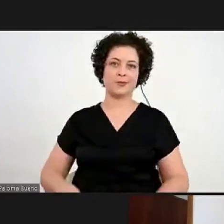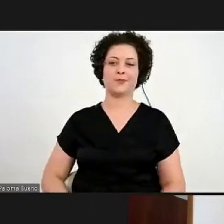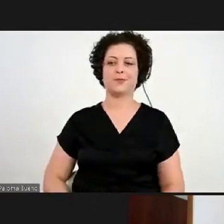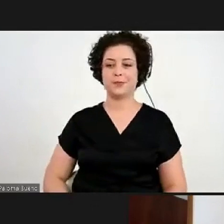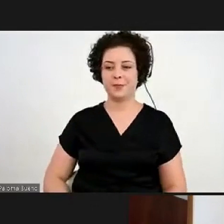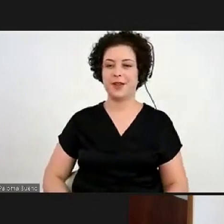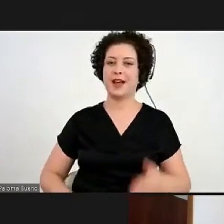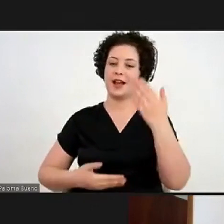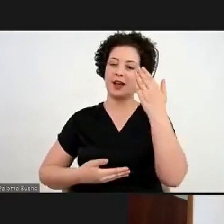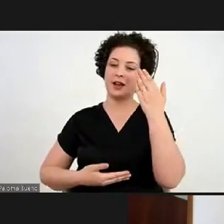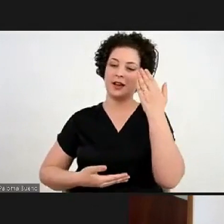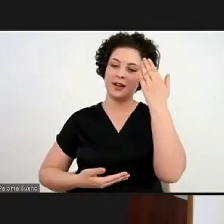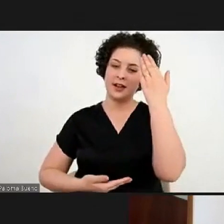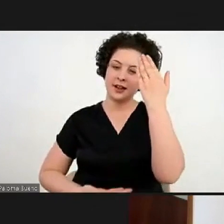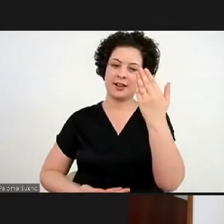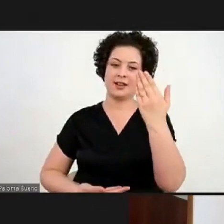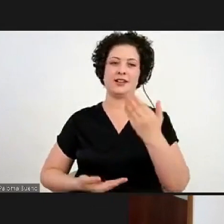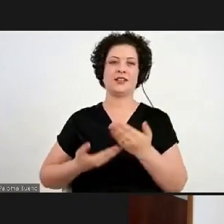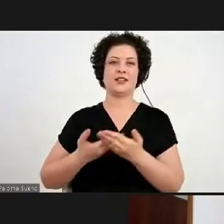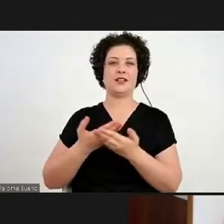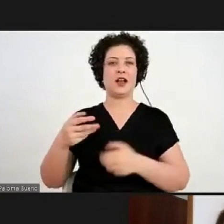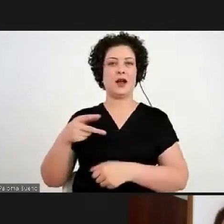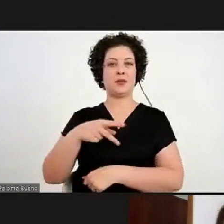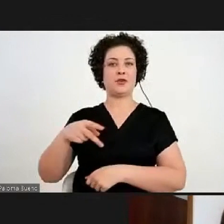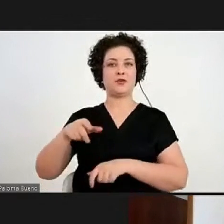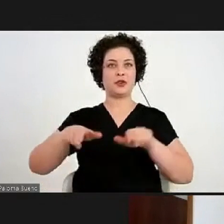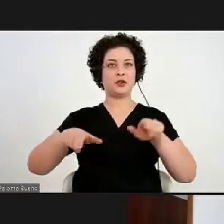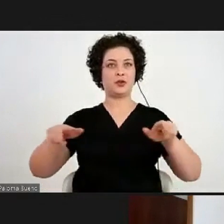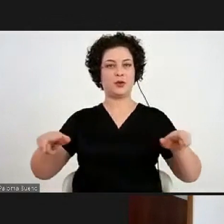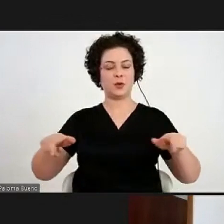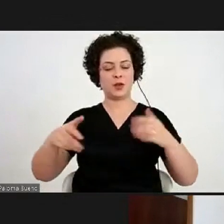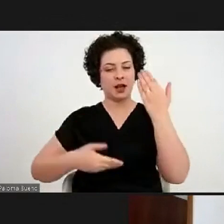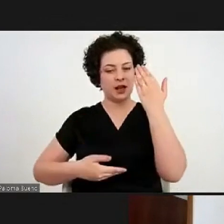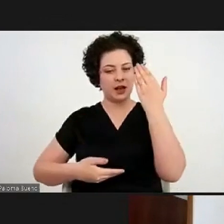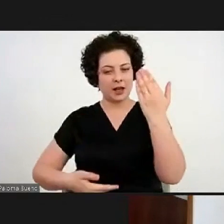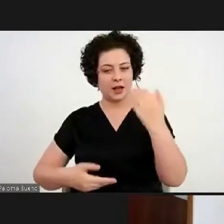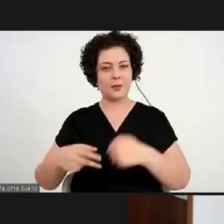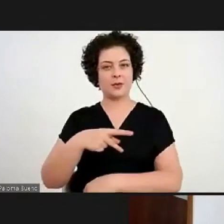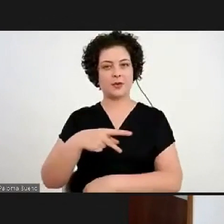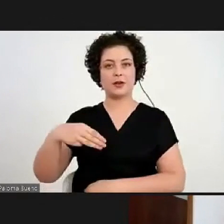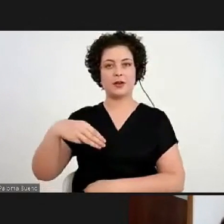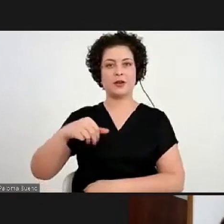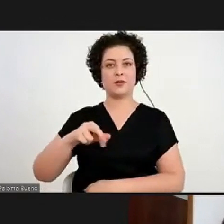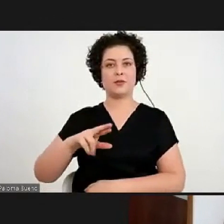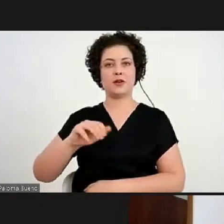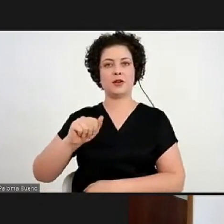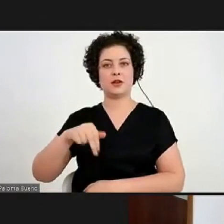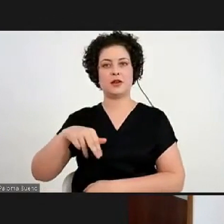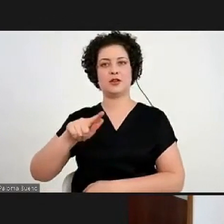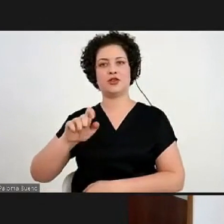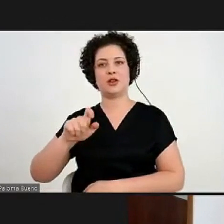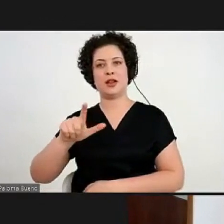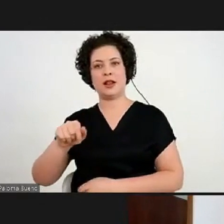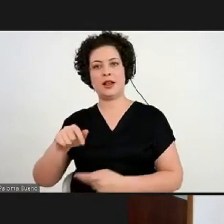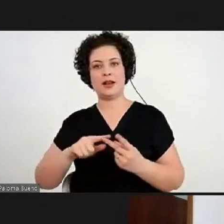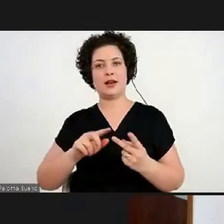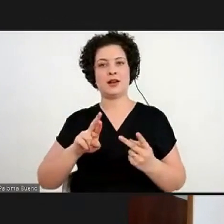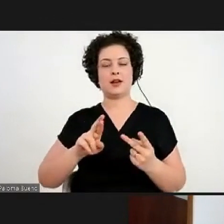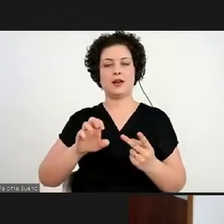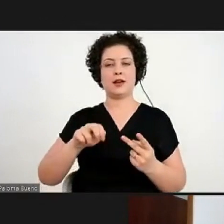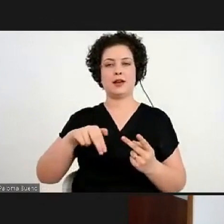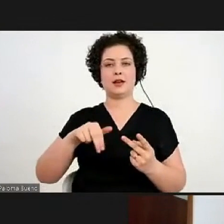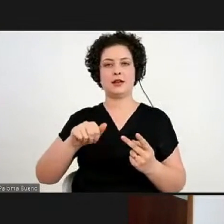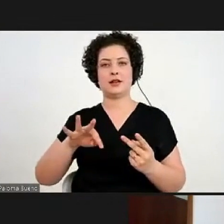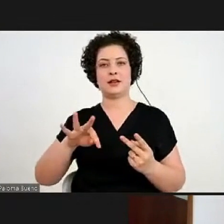agradeço muito as professoras, agradeço muito a professora Mariângela, a professora Renata, agradeço